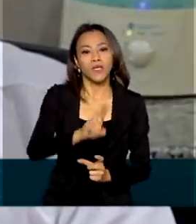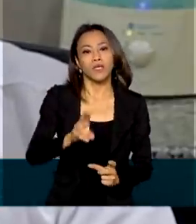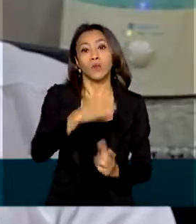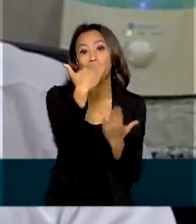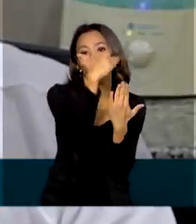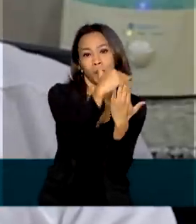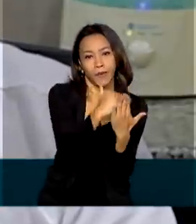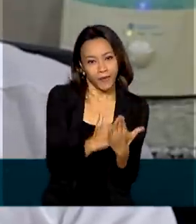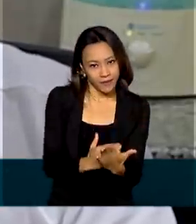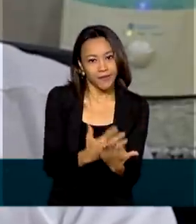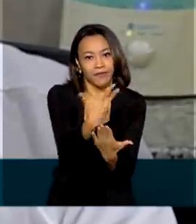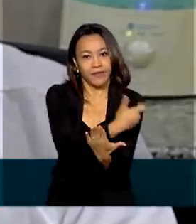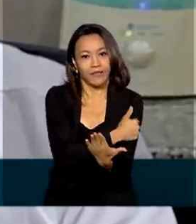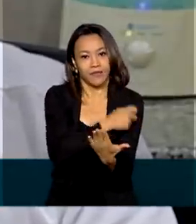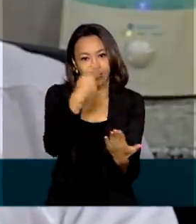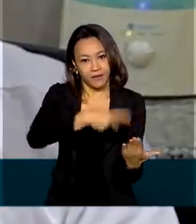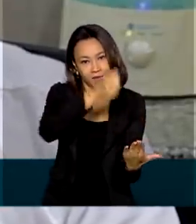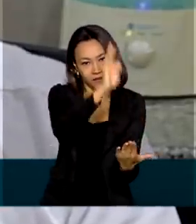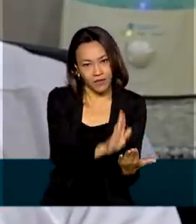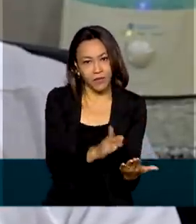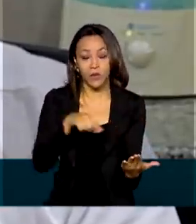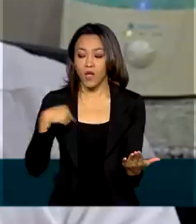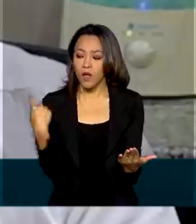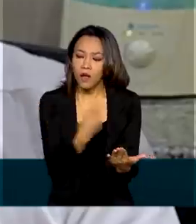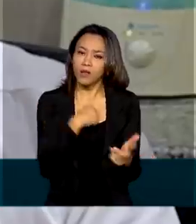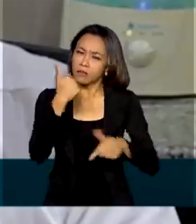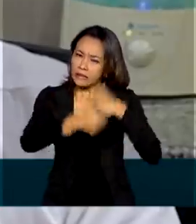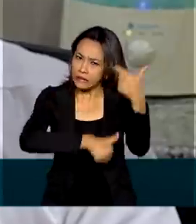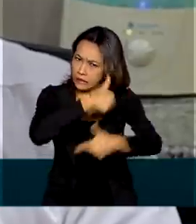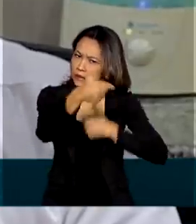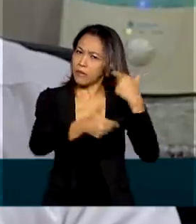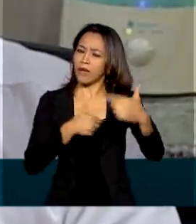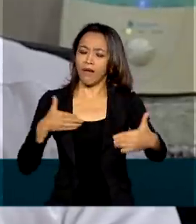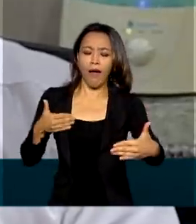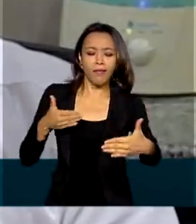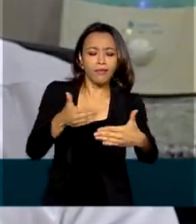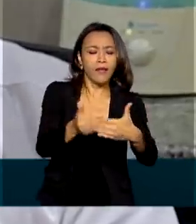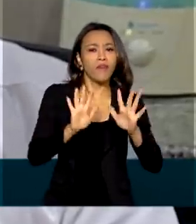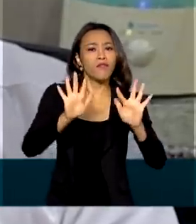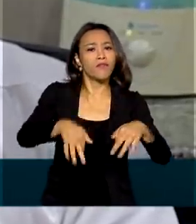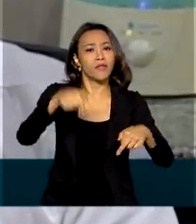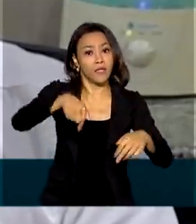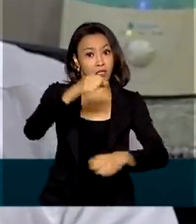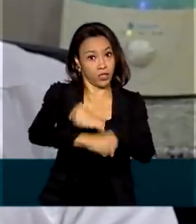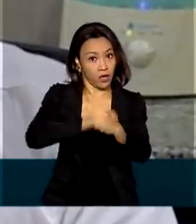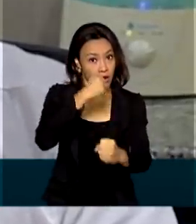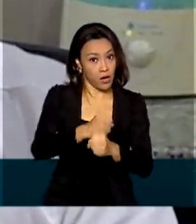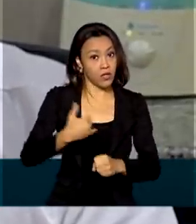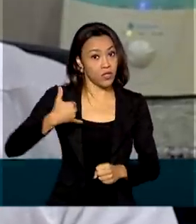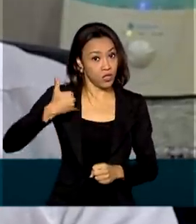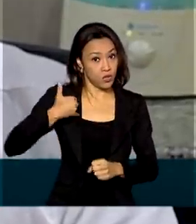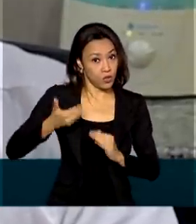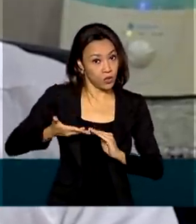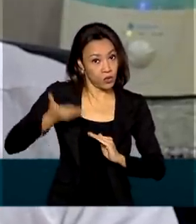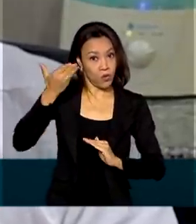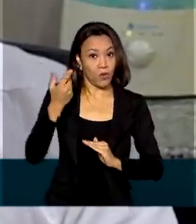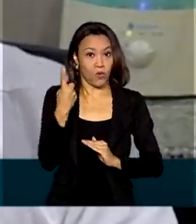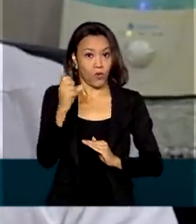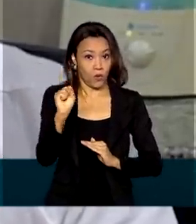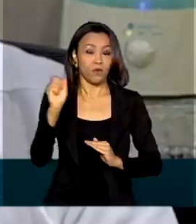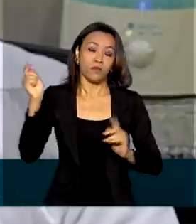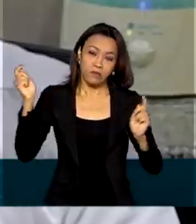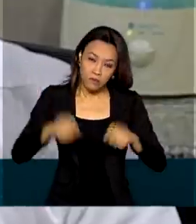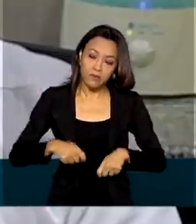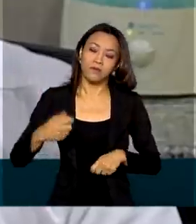Estamos trabalhando forte para que até o final deste ano, os maiores de 18 anos que puderem ser vacinados, sejam